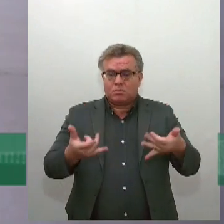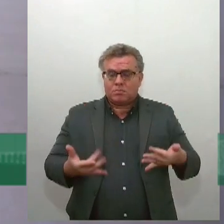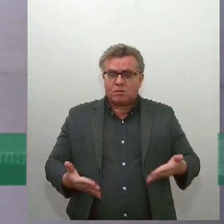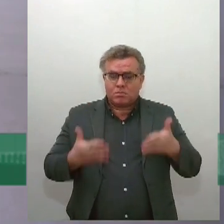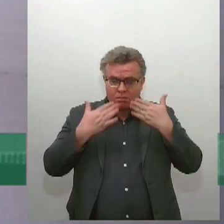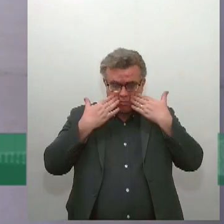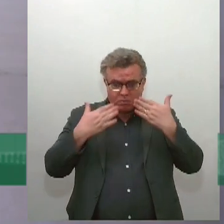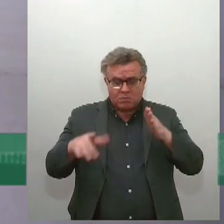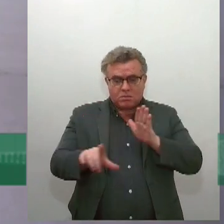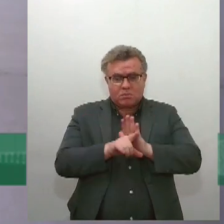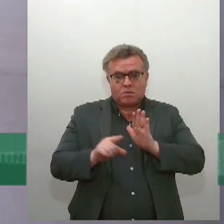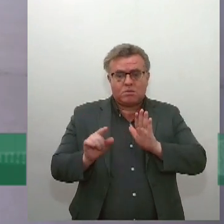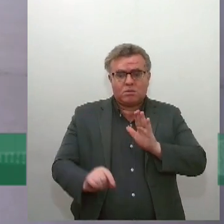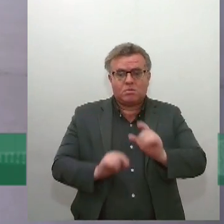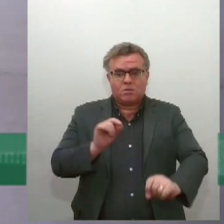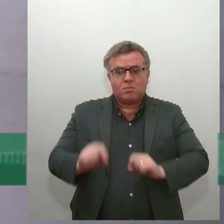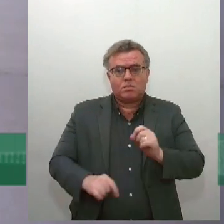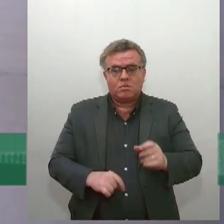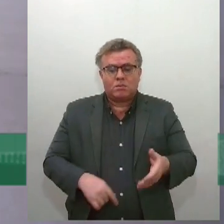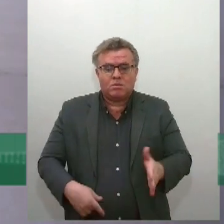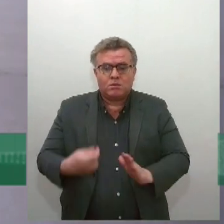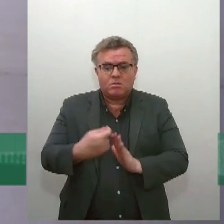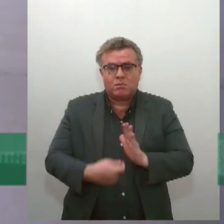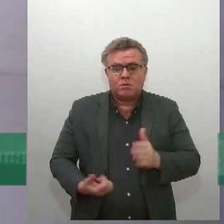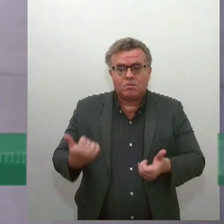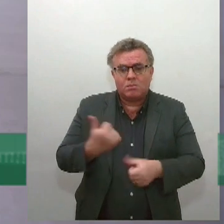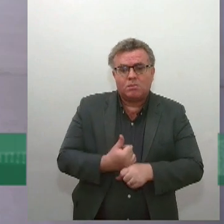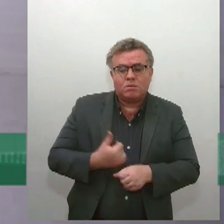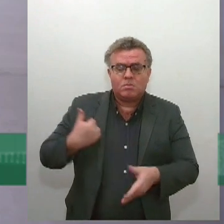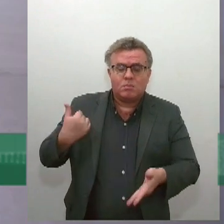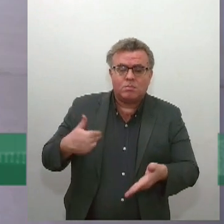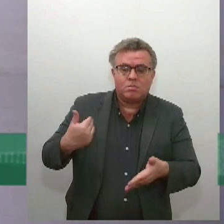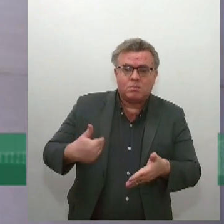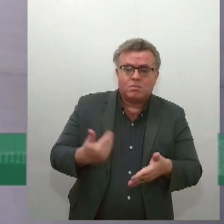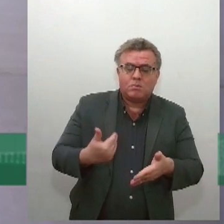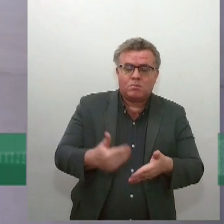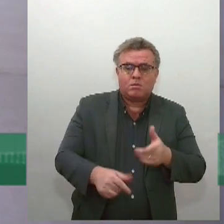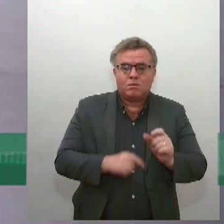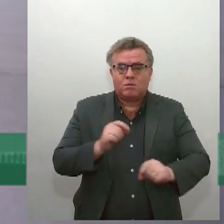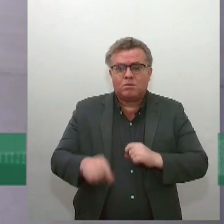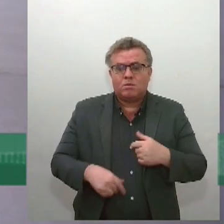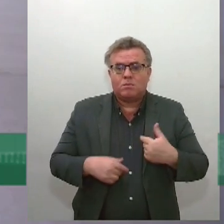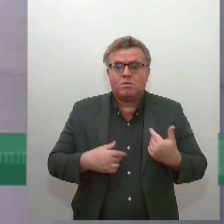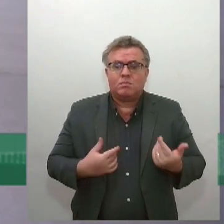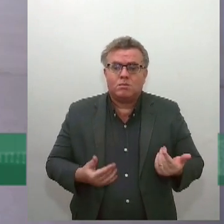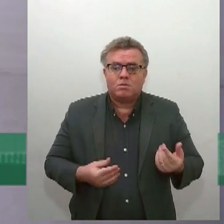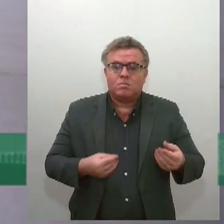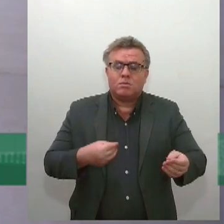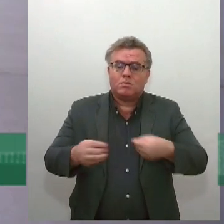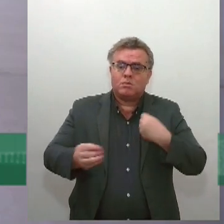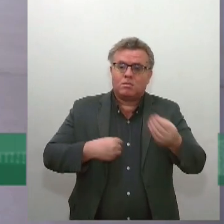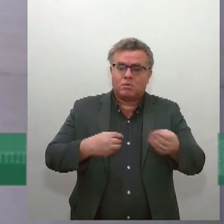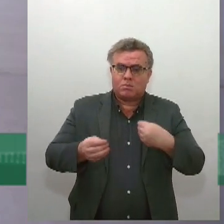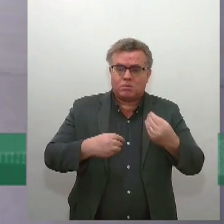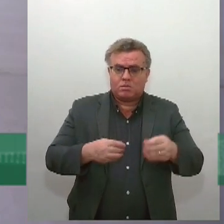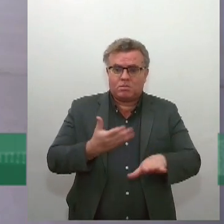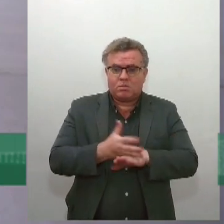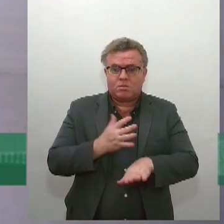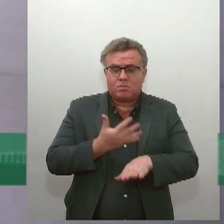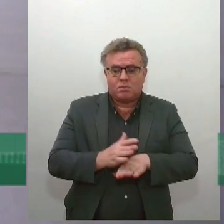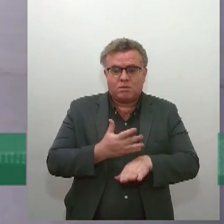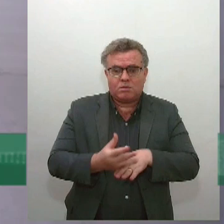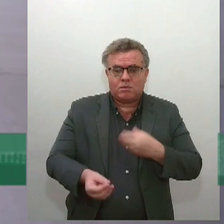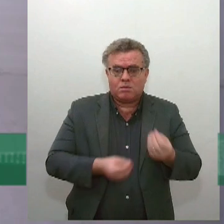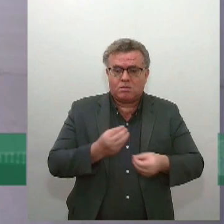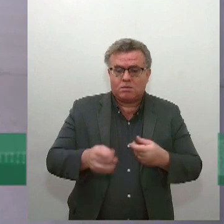mas parece que houve aí ao longo do tempo uma flexibilidade na prática, né? Pronto,